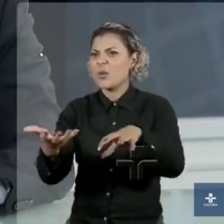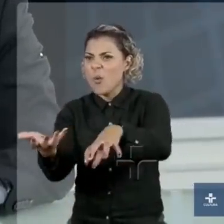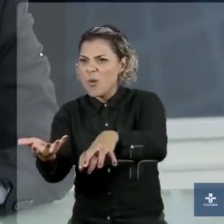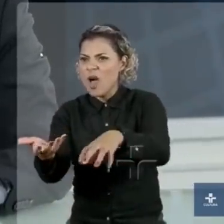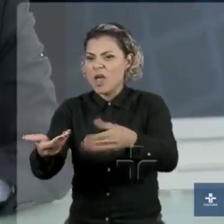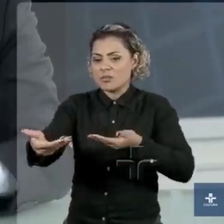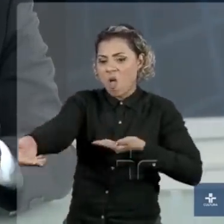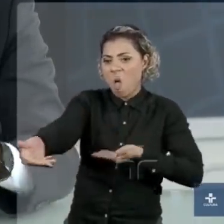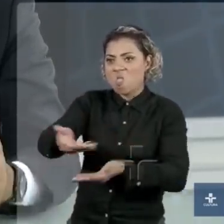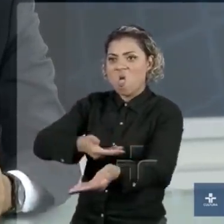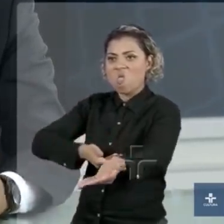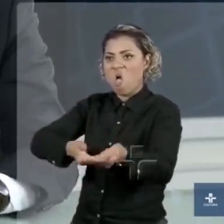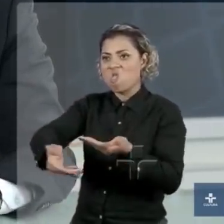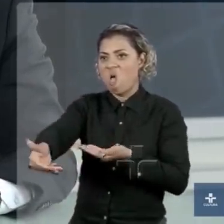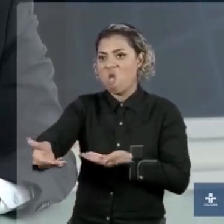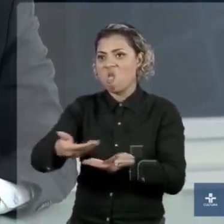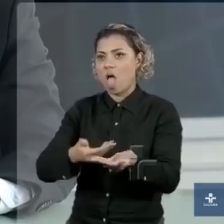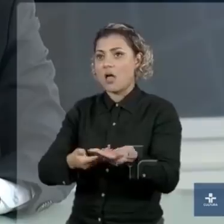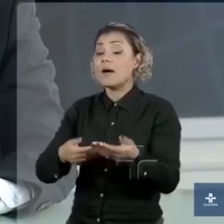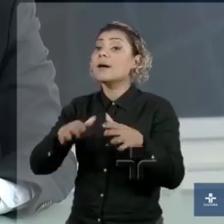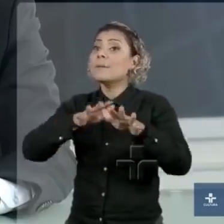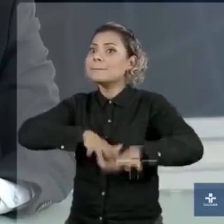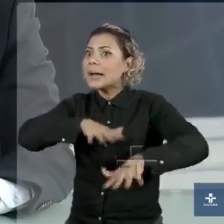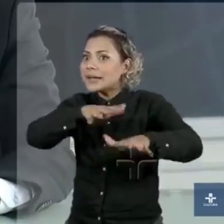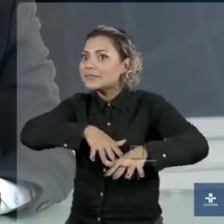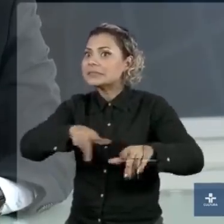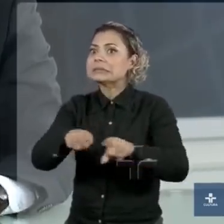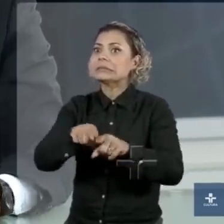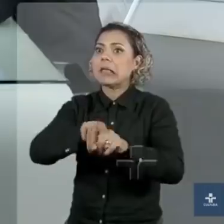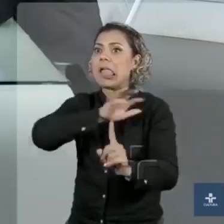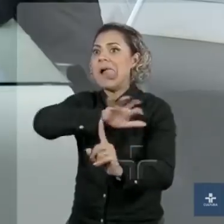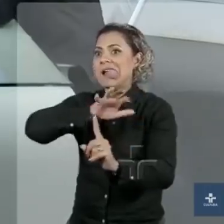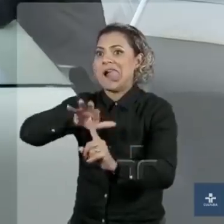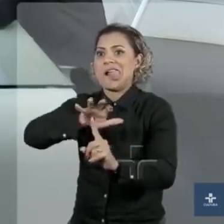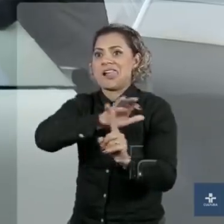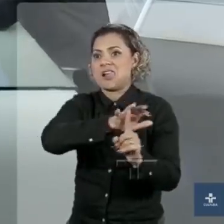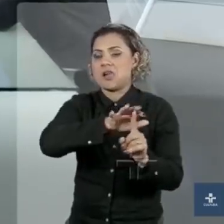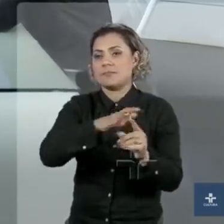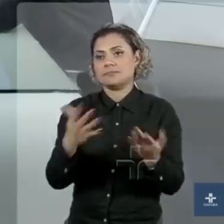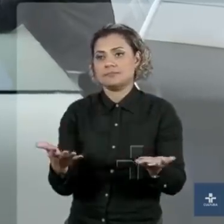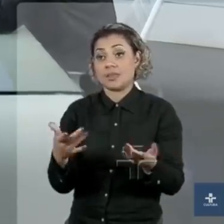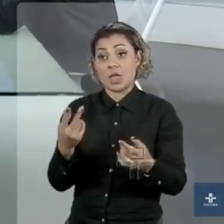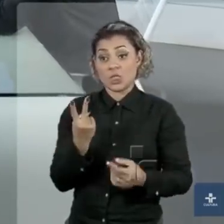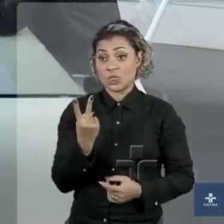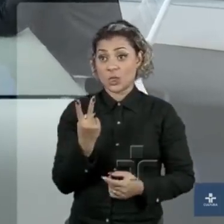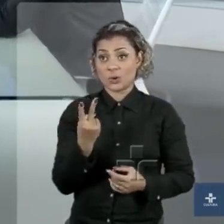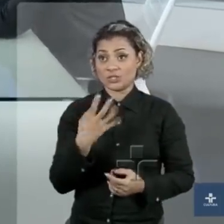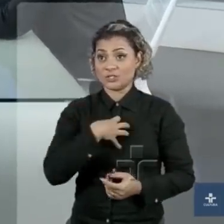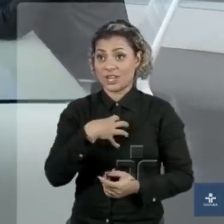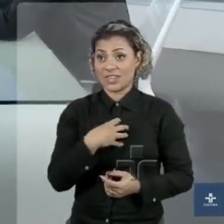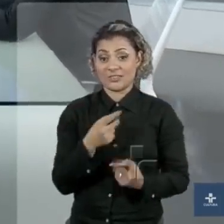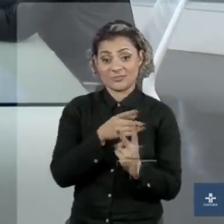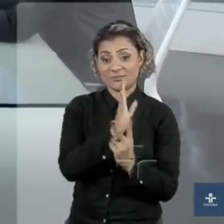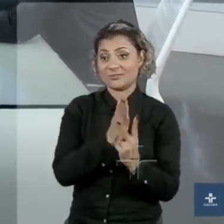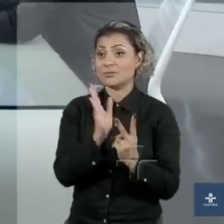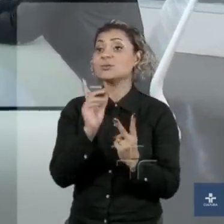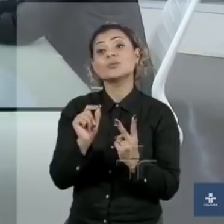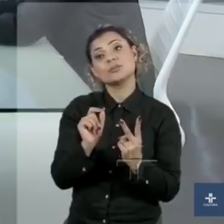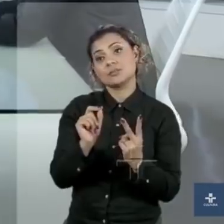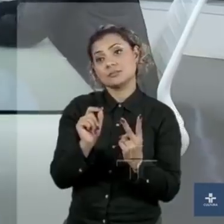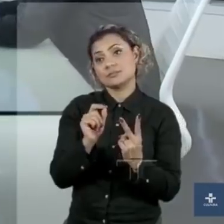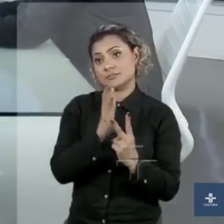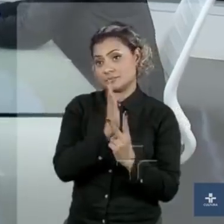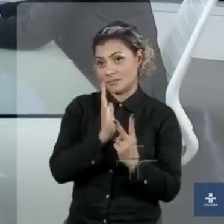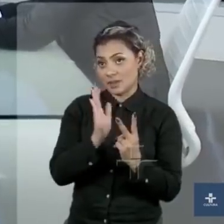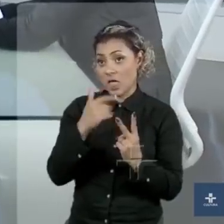Congresso Nacional, com essas manifestações acirrando os ânimos, os dois caminhos que estão para acontecer, na minha opinião, são muito claros.